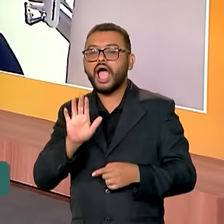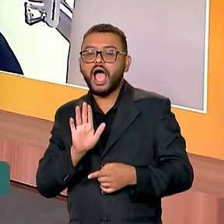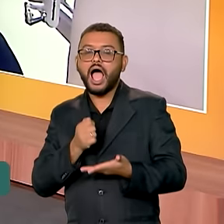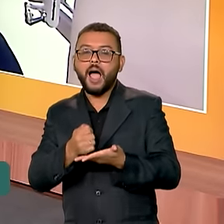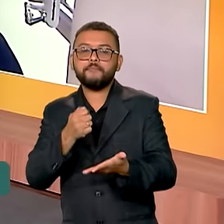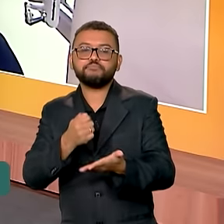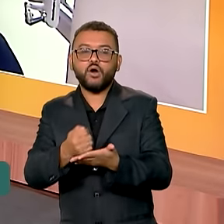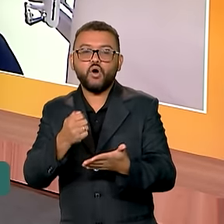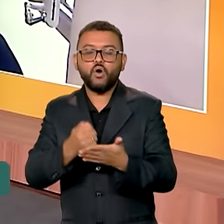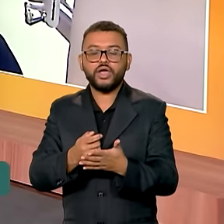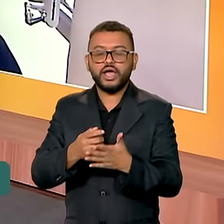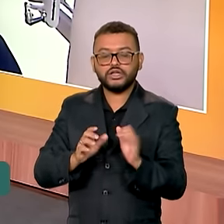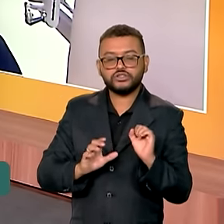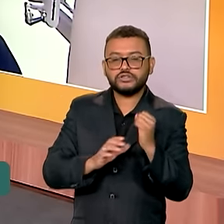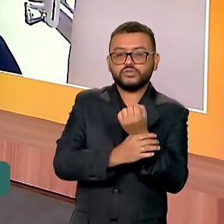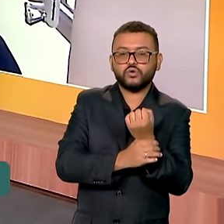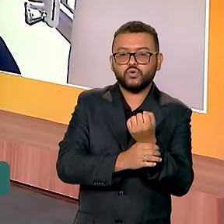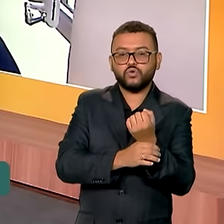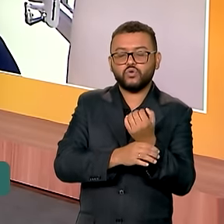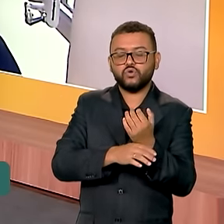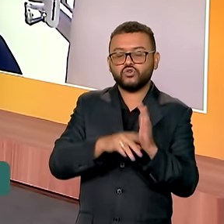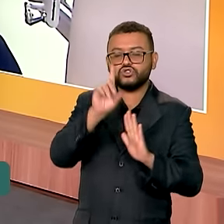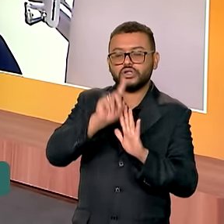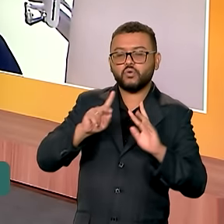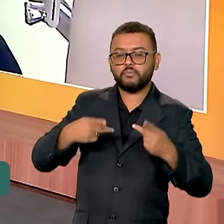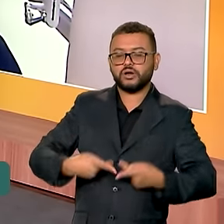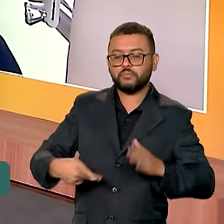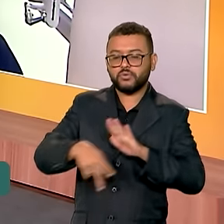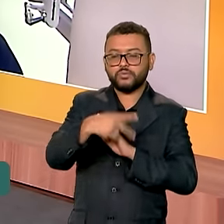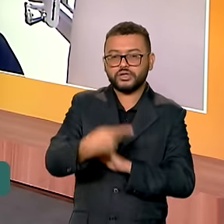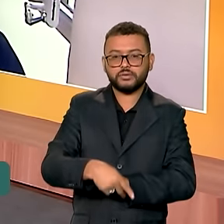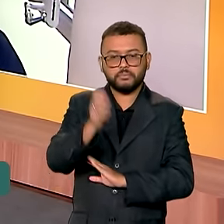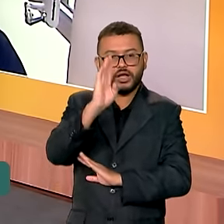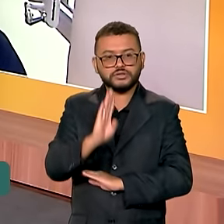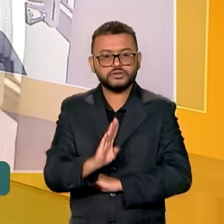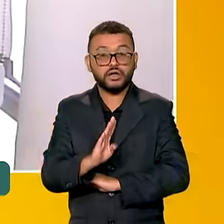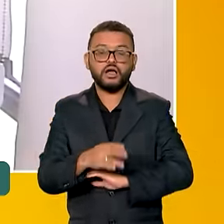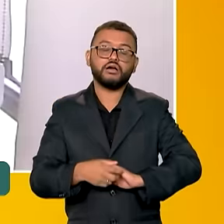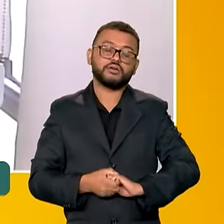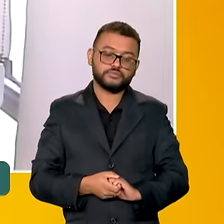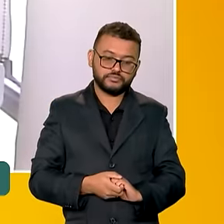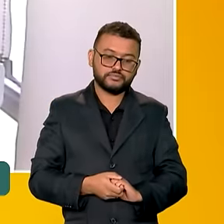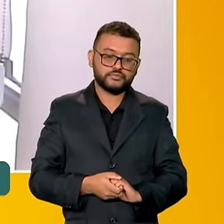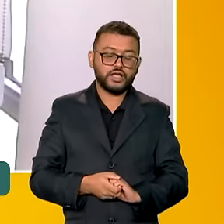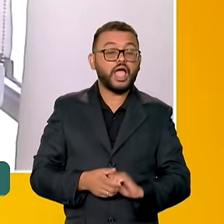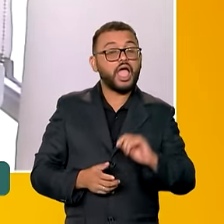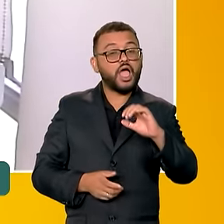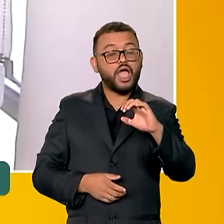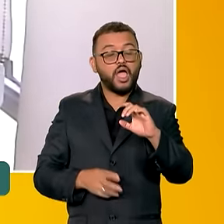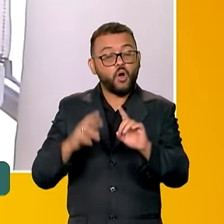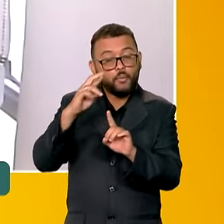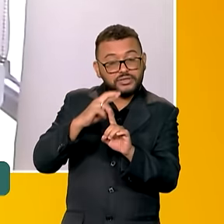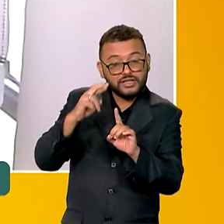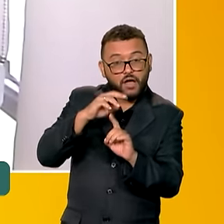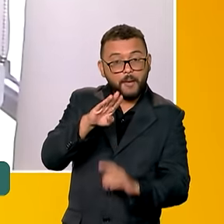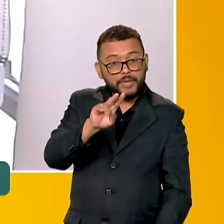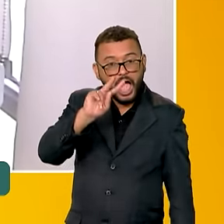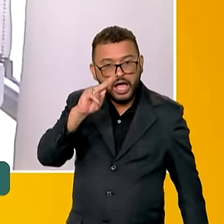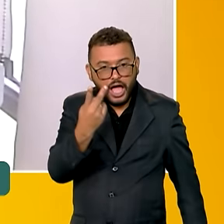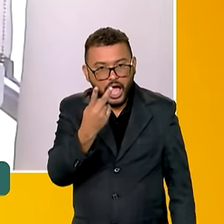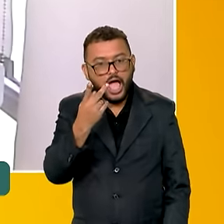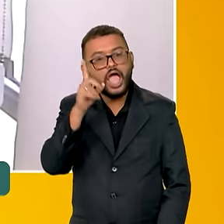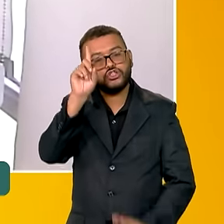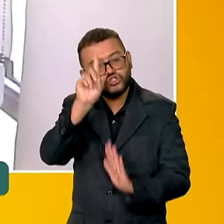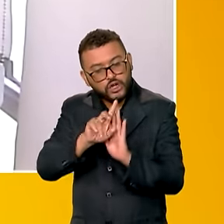ações em defesa dos direitos humanos aqui no país. Bom, o Observa DH, o Observatório Nacional